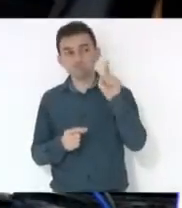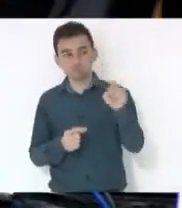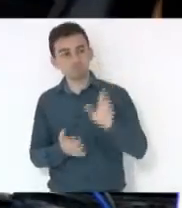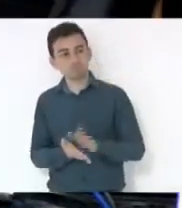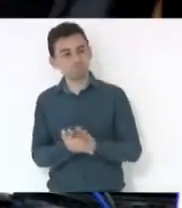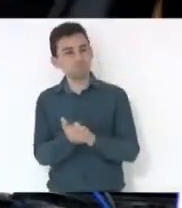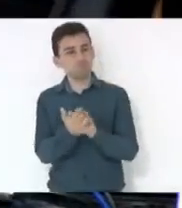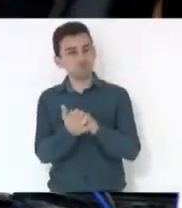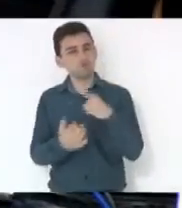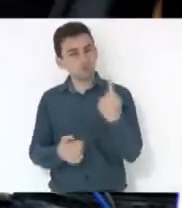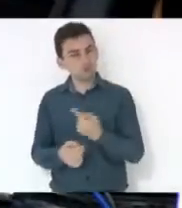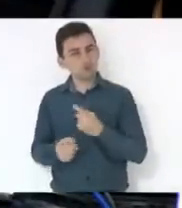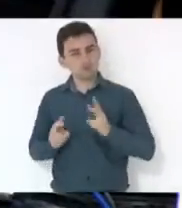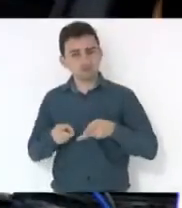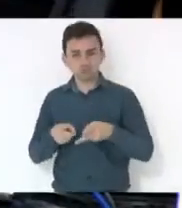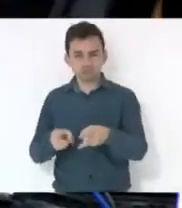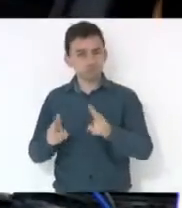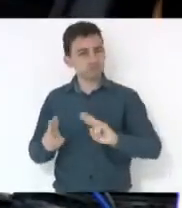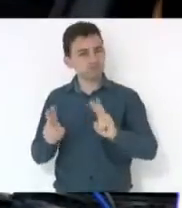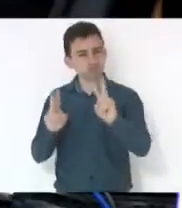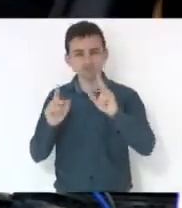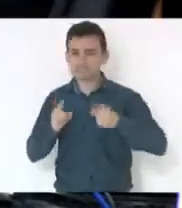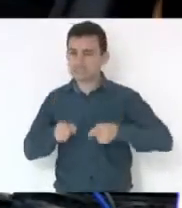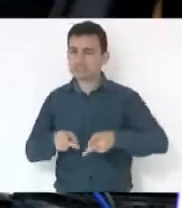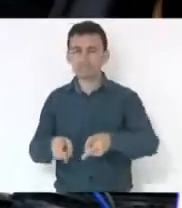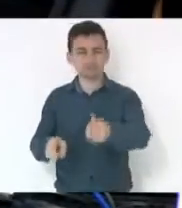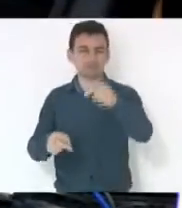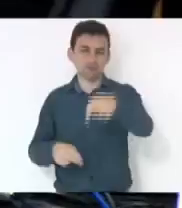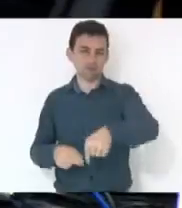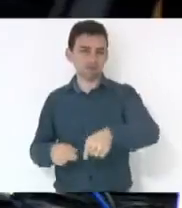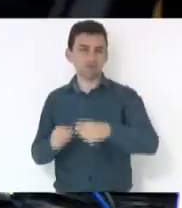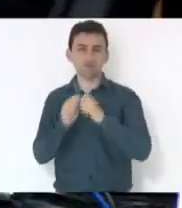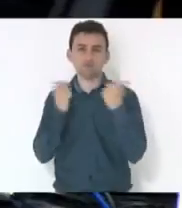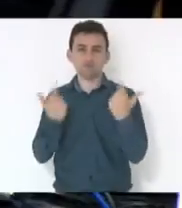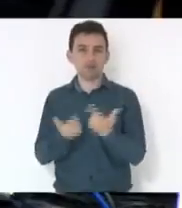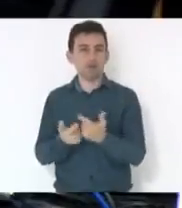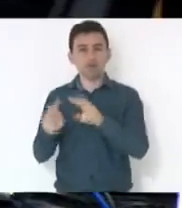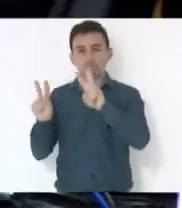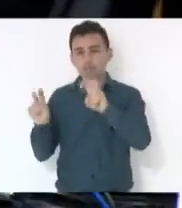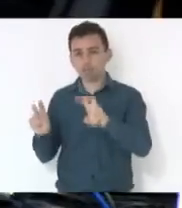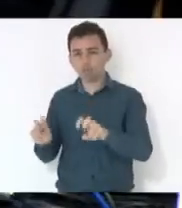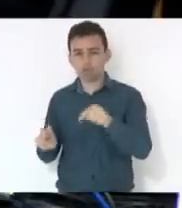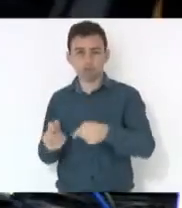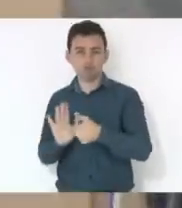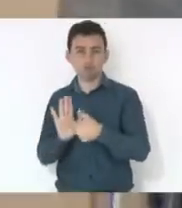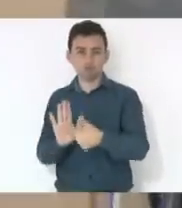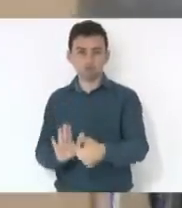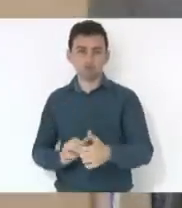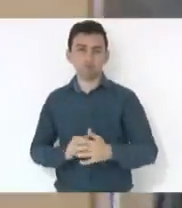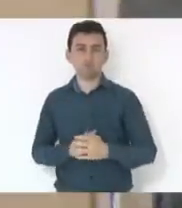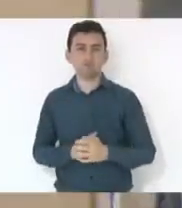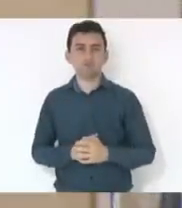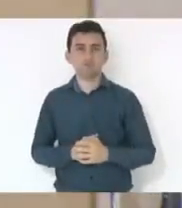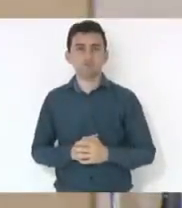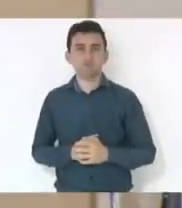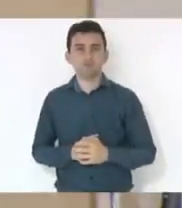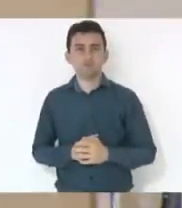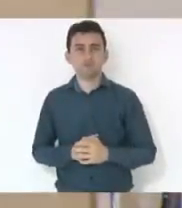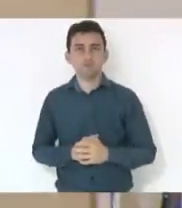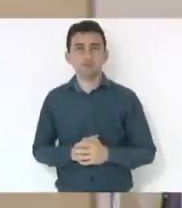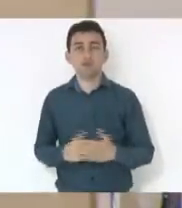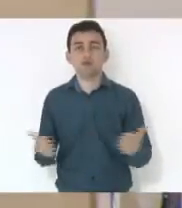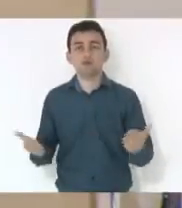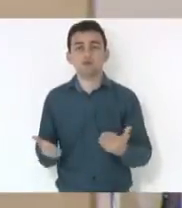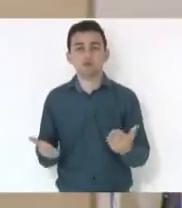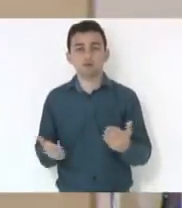siga esse rito de valorizar o Parlamento catarinense quando aqui as matérias apresentadas. Obrigado, senhor presidente. Com a palavra, deputado